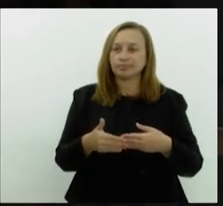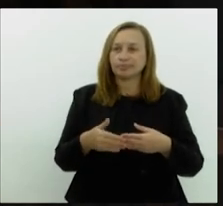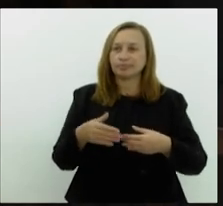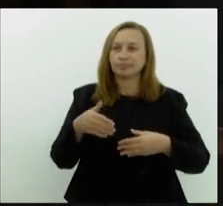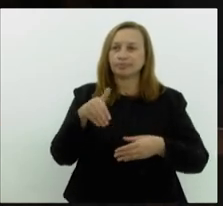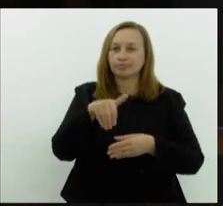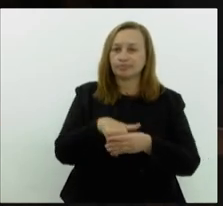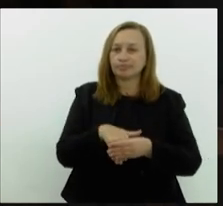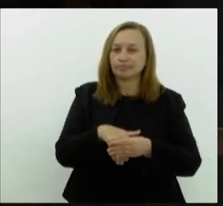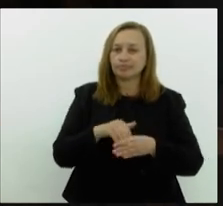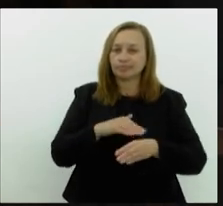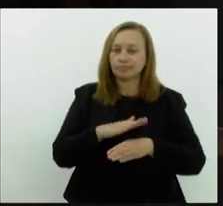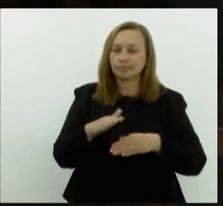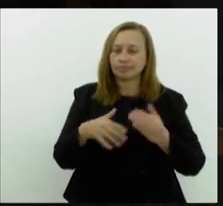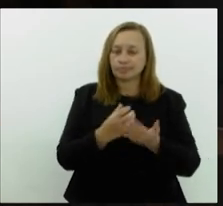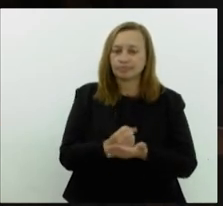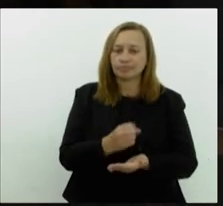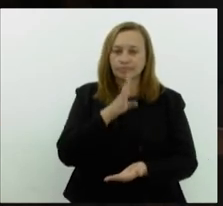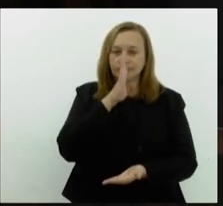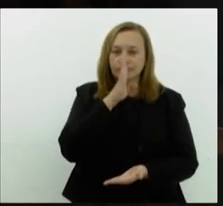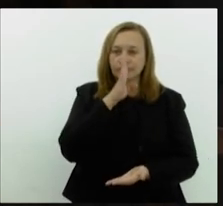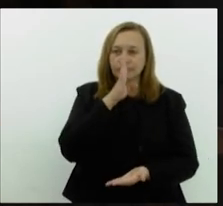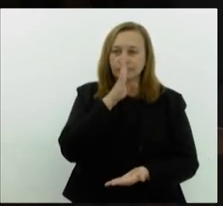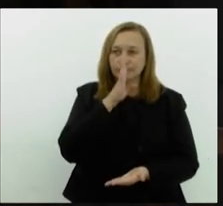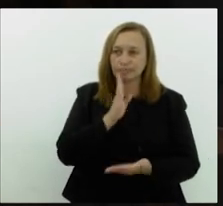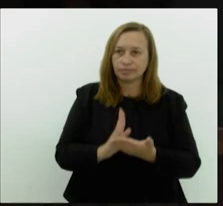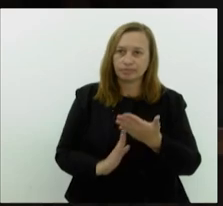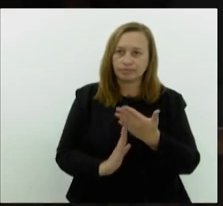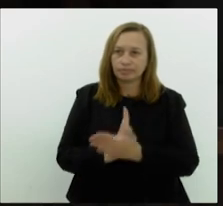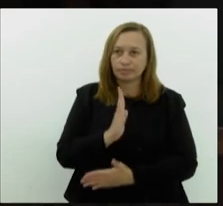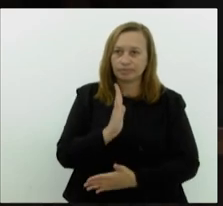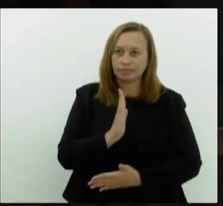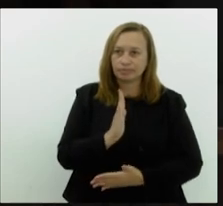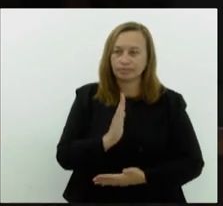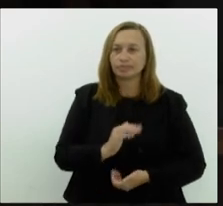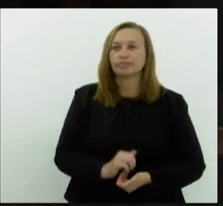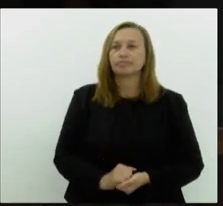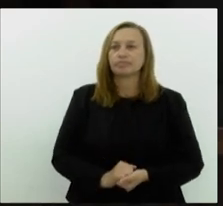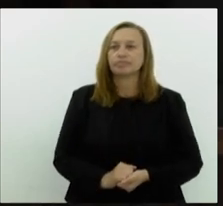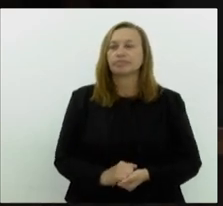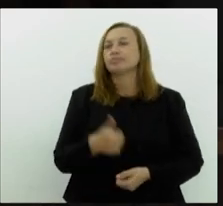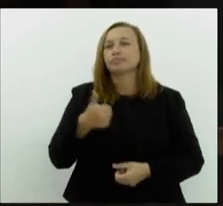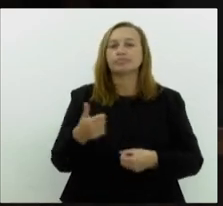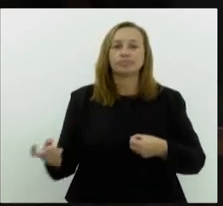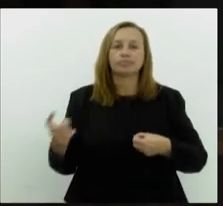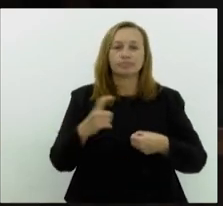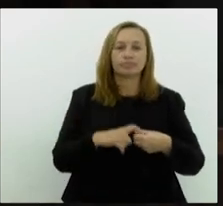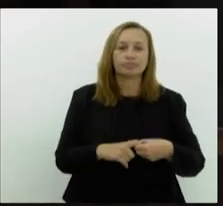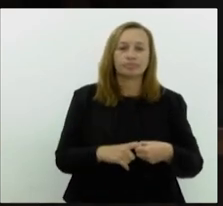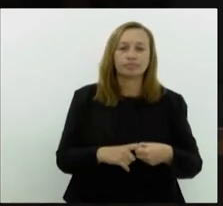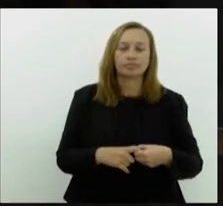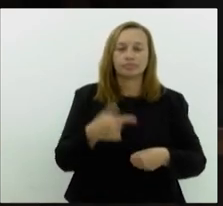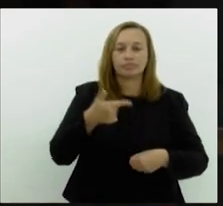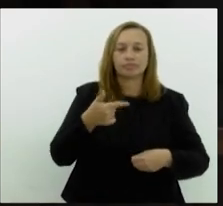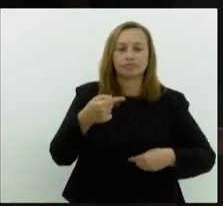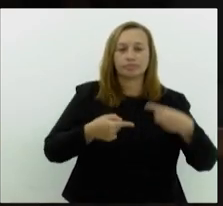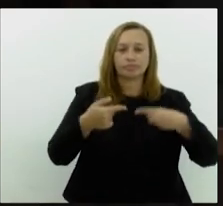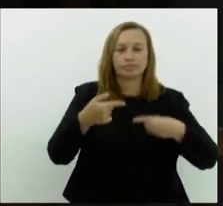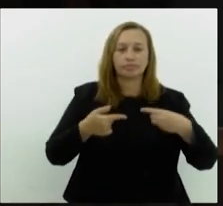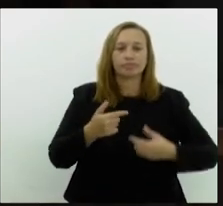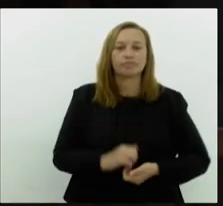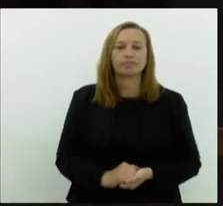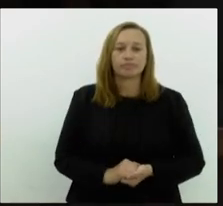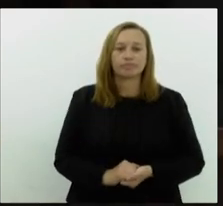votação, a senhora que aprovo, permanece como estão, aprovado. Em primeira, retorno em segunda.